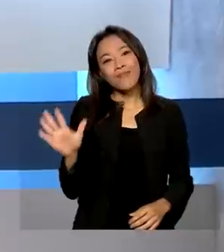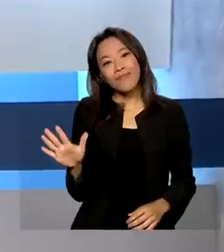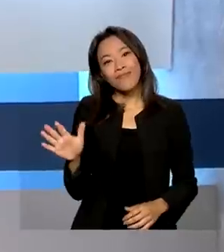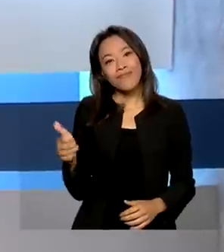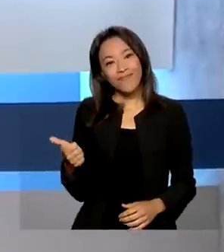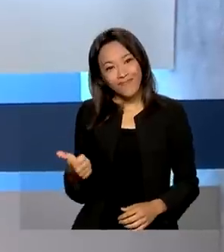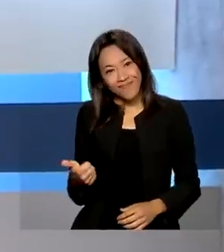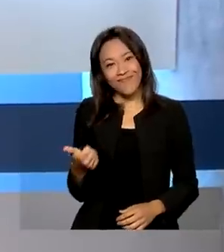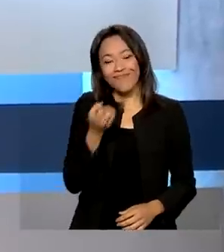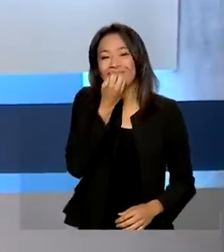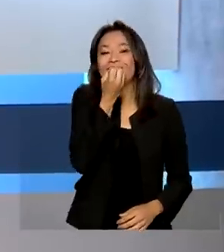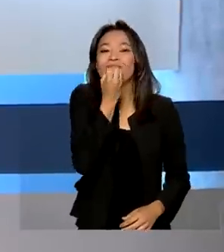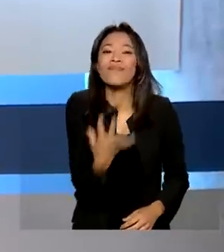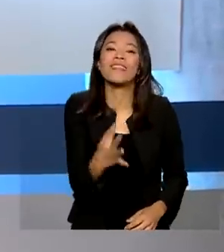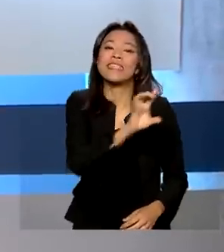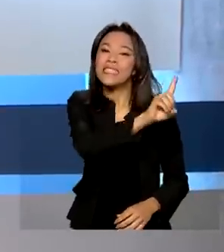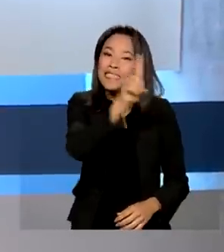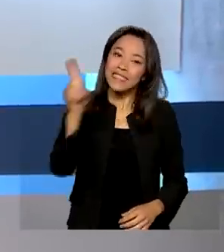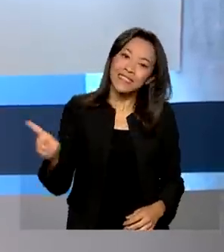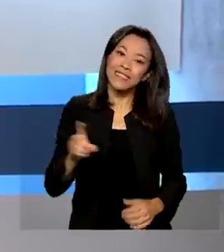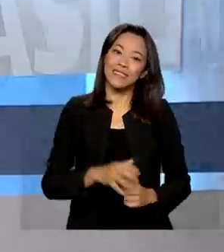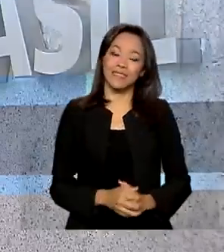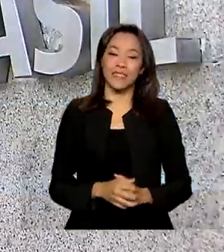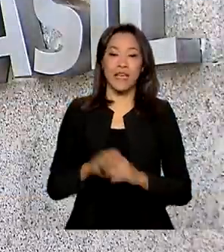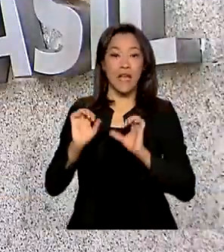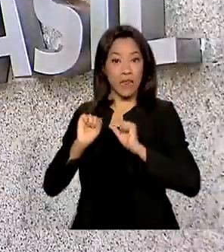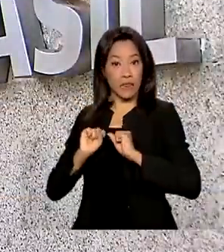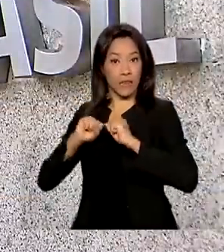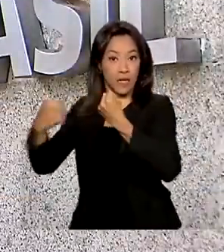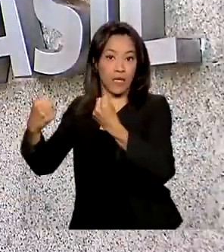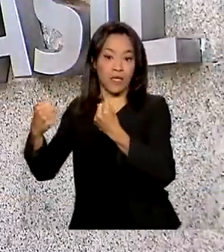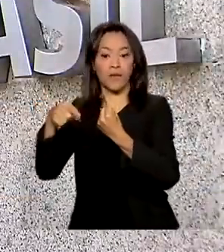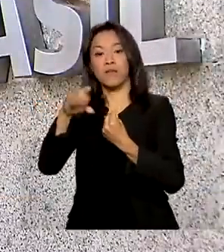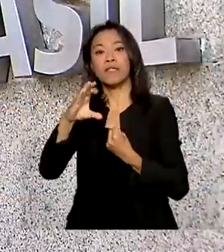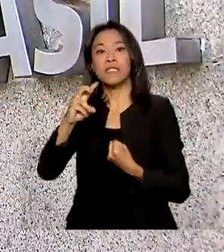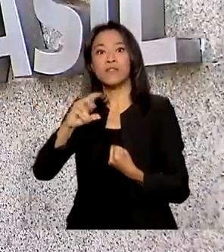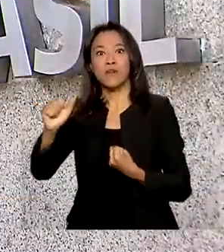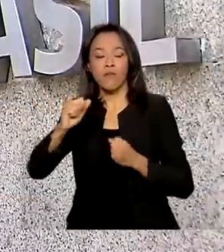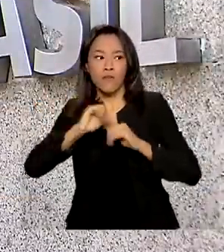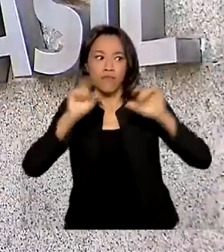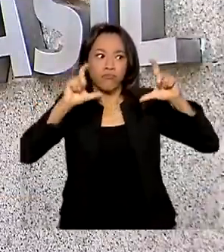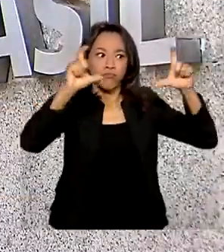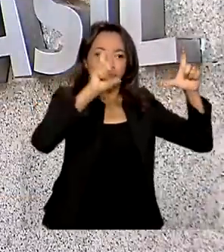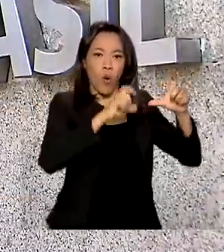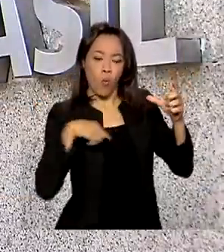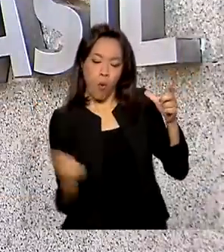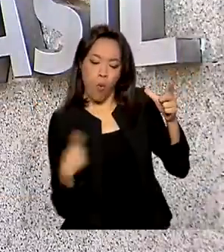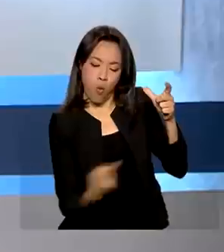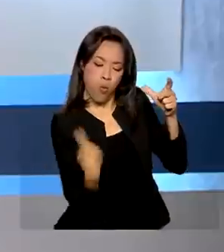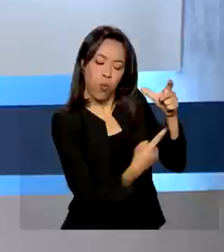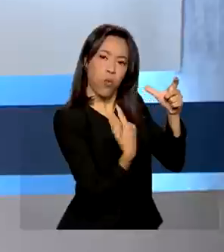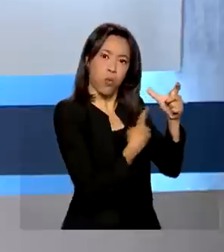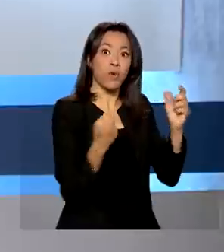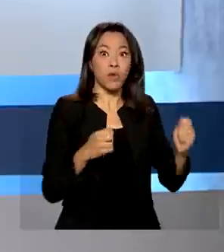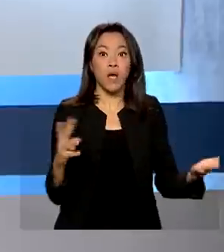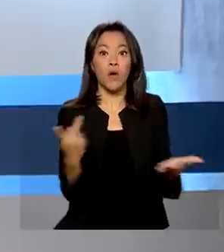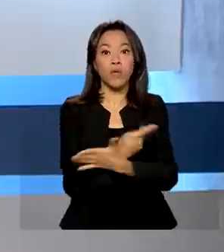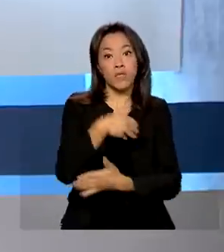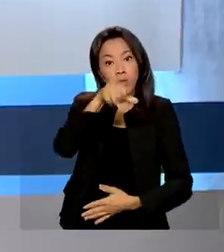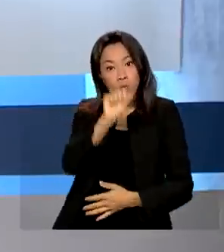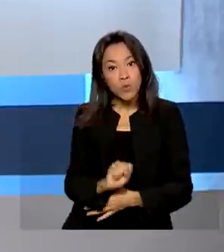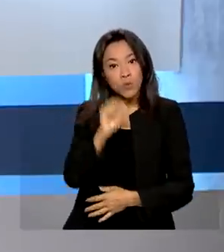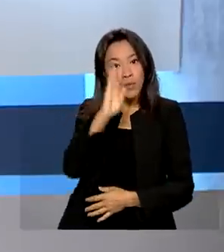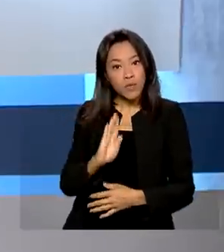Olá, bom dia pra você. Defesa civil alerta para ciclone que pode atingir o sul do Brasil entre hoje e